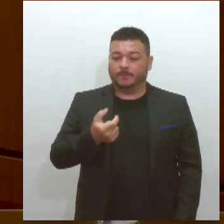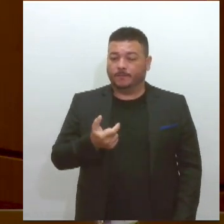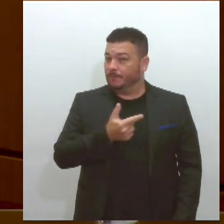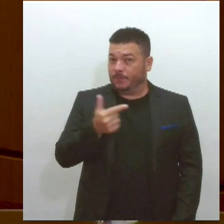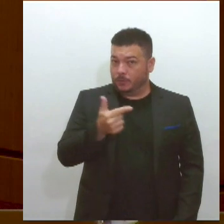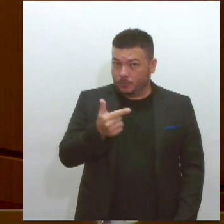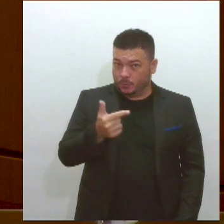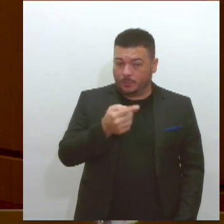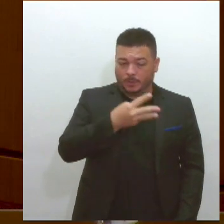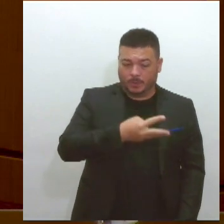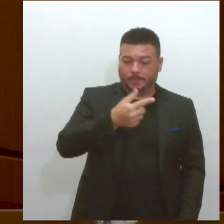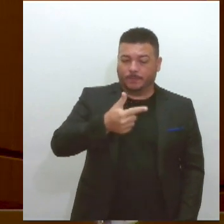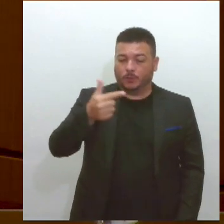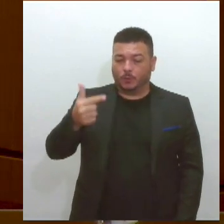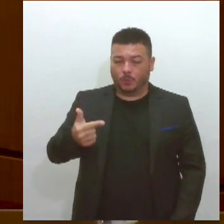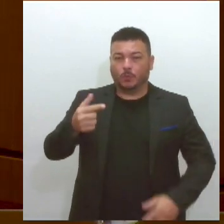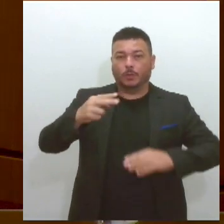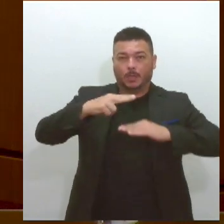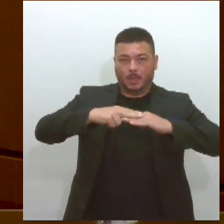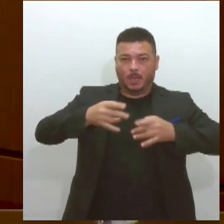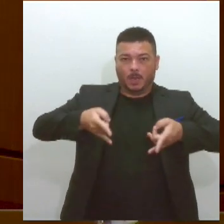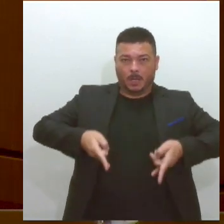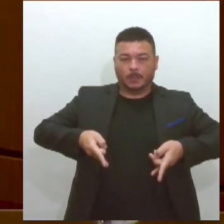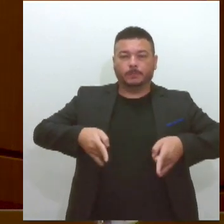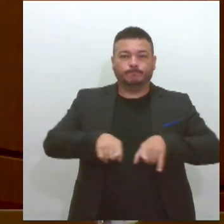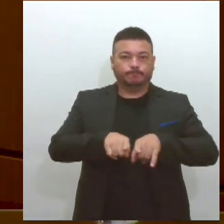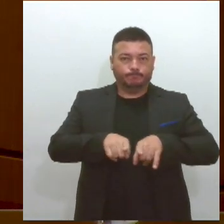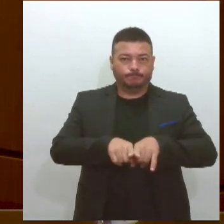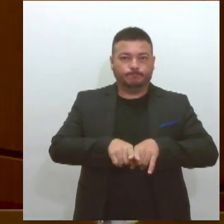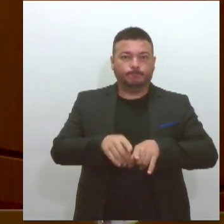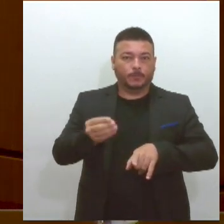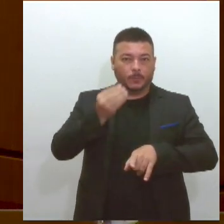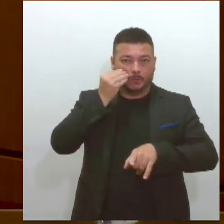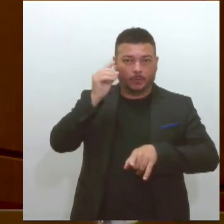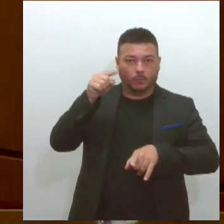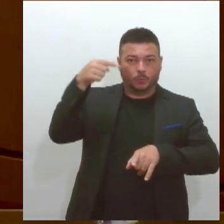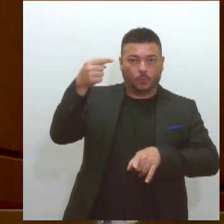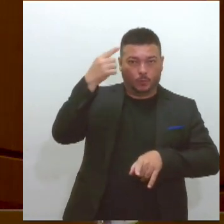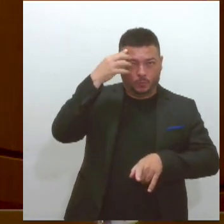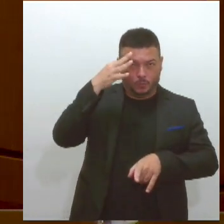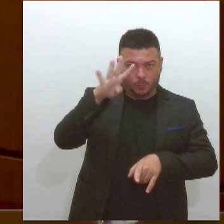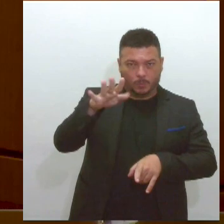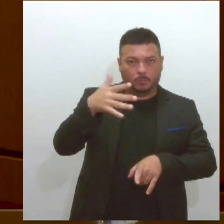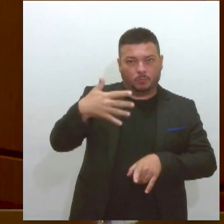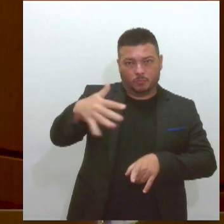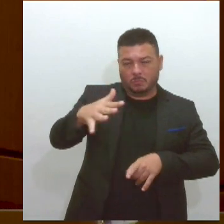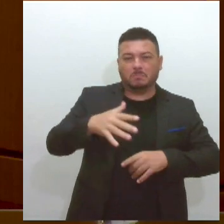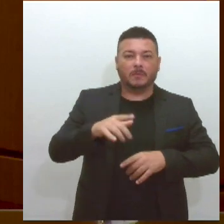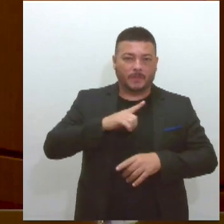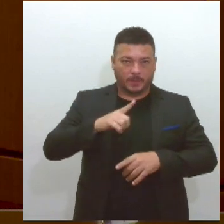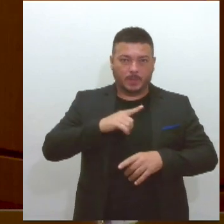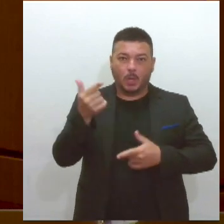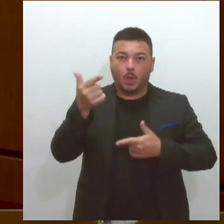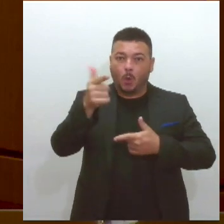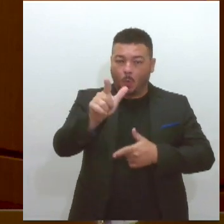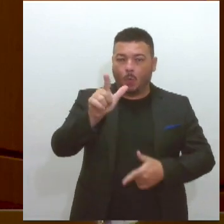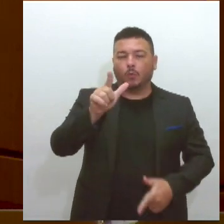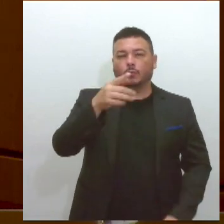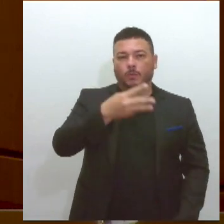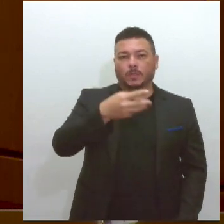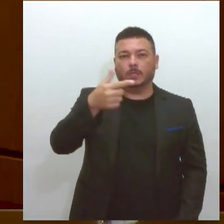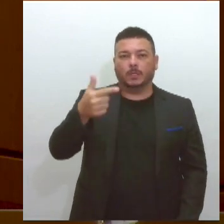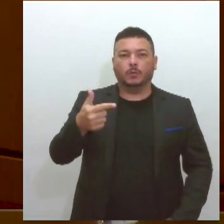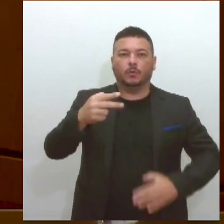pediatria, com a previsão de que nos próximos dias sejam entregues mais 32 leitos,